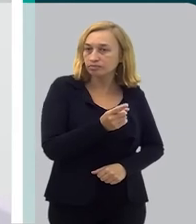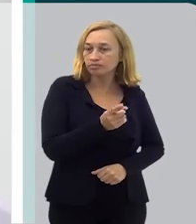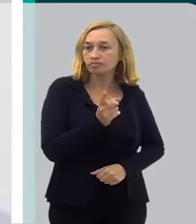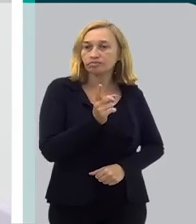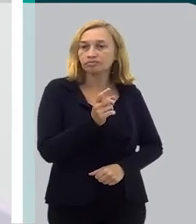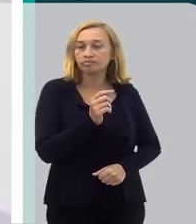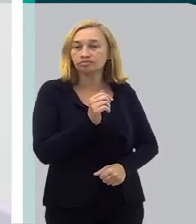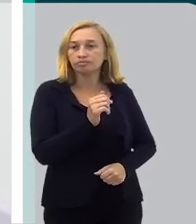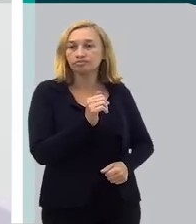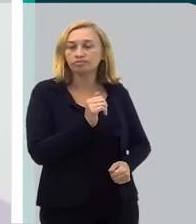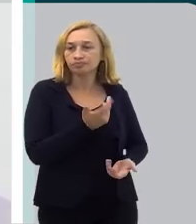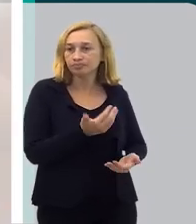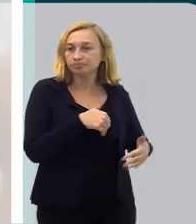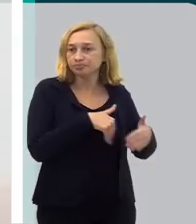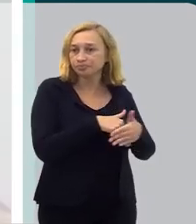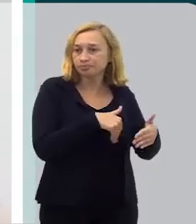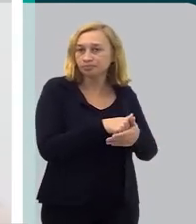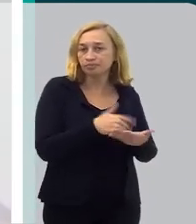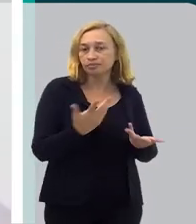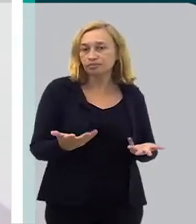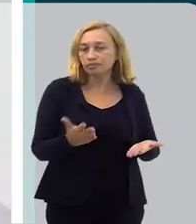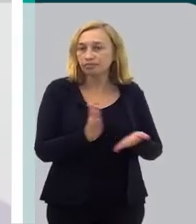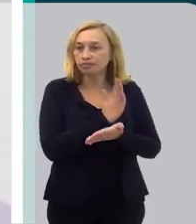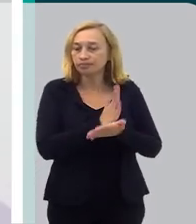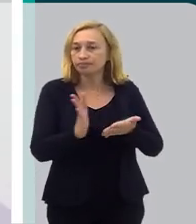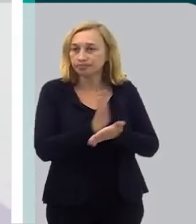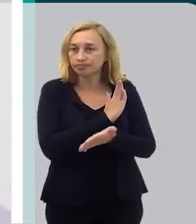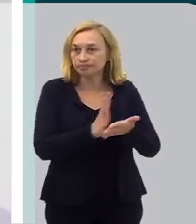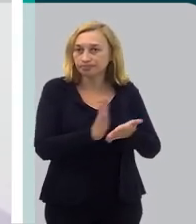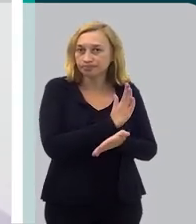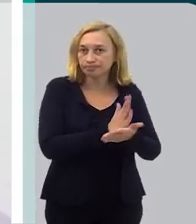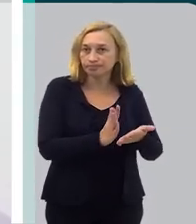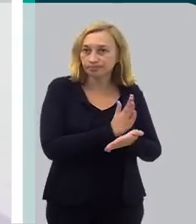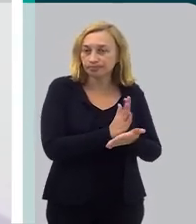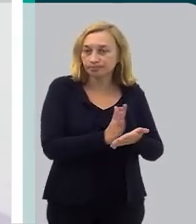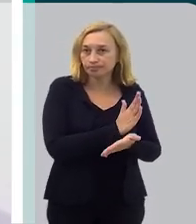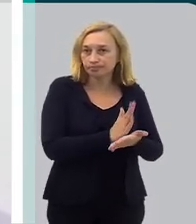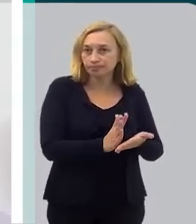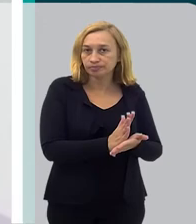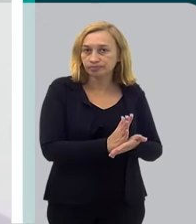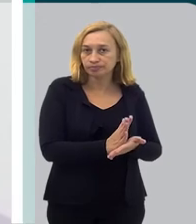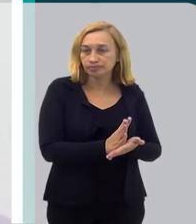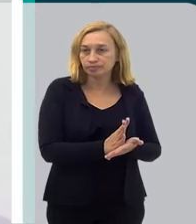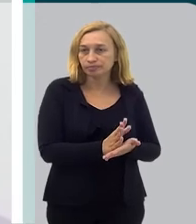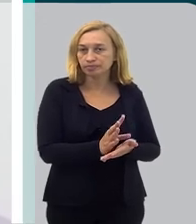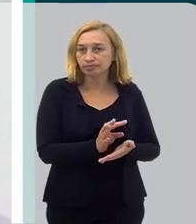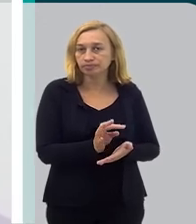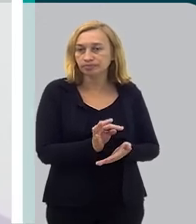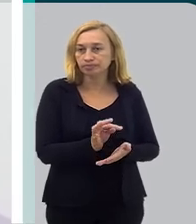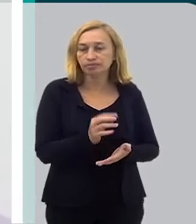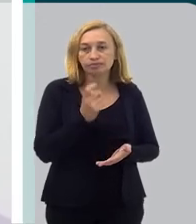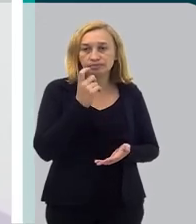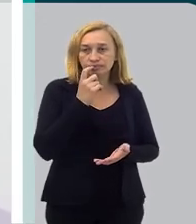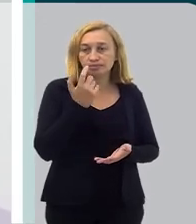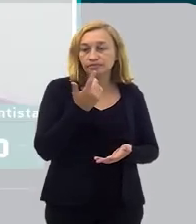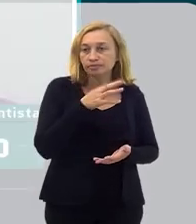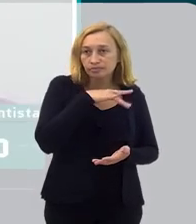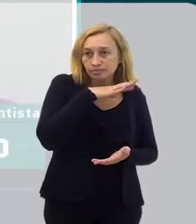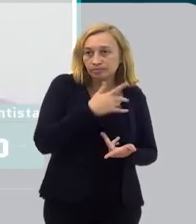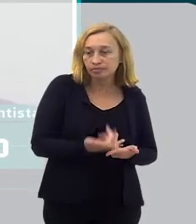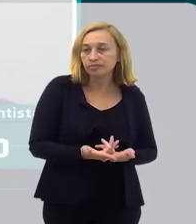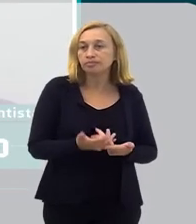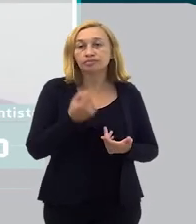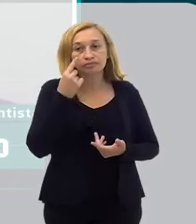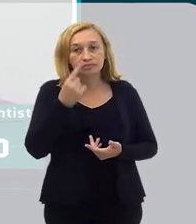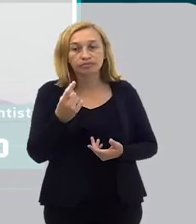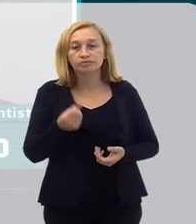por um problema dentário, a performance dele é muito ruim, é muito inferior do que poderia ser. Isso é para